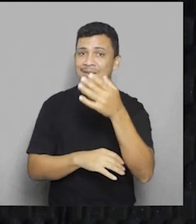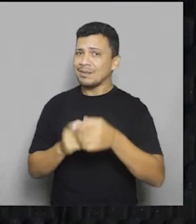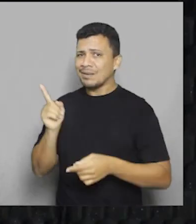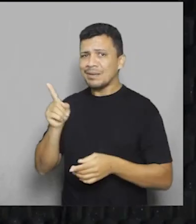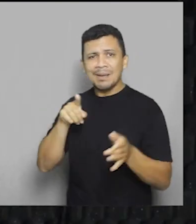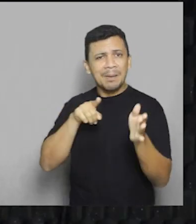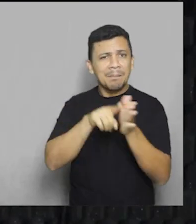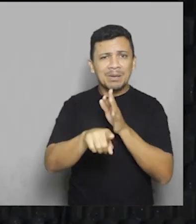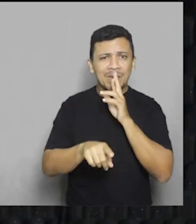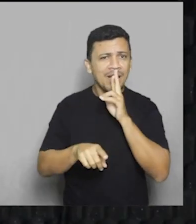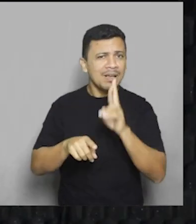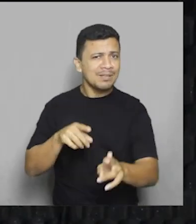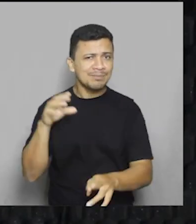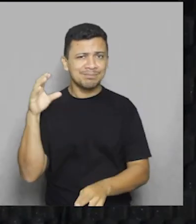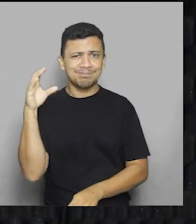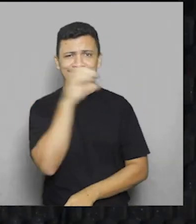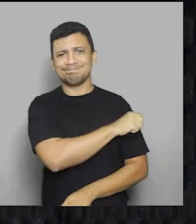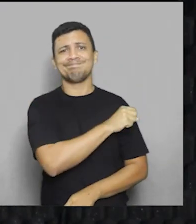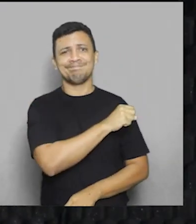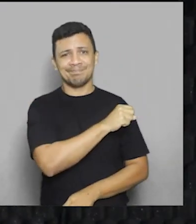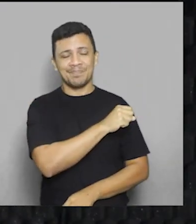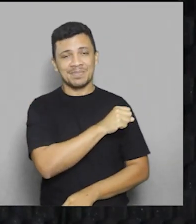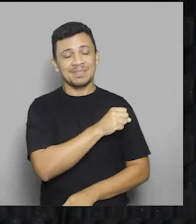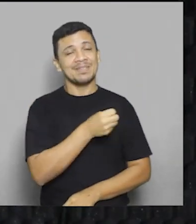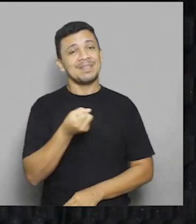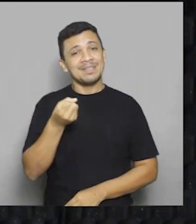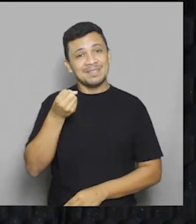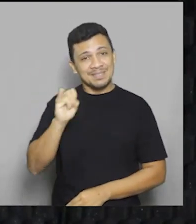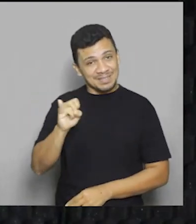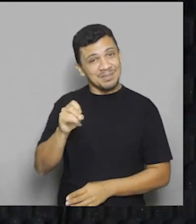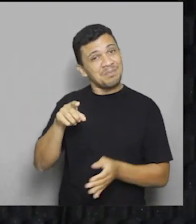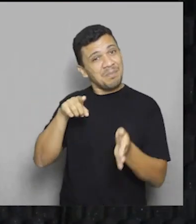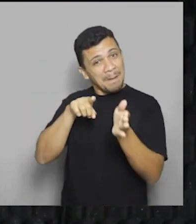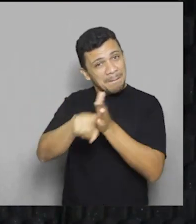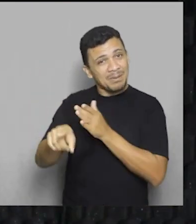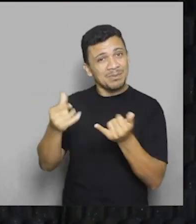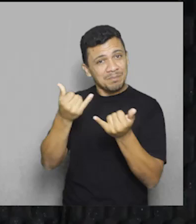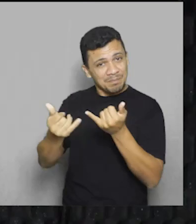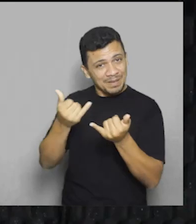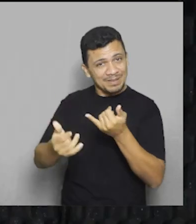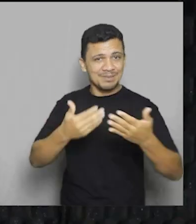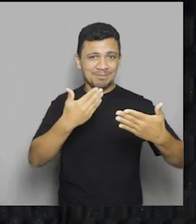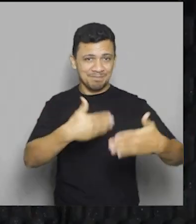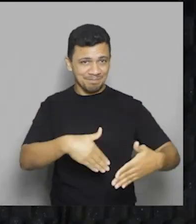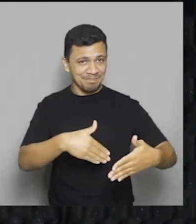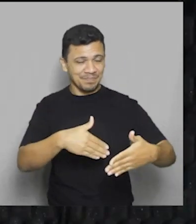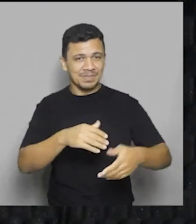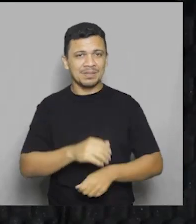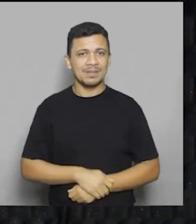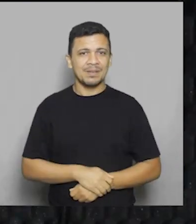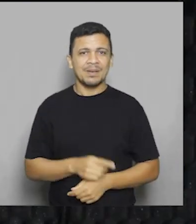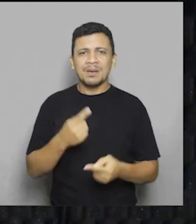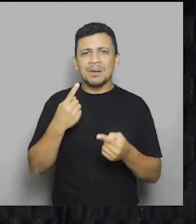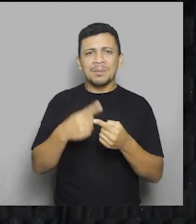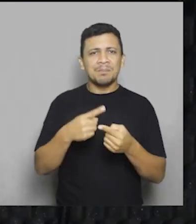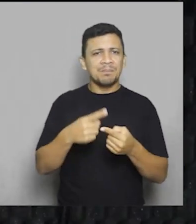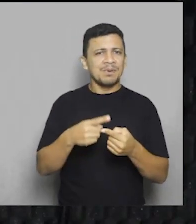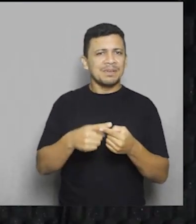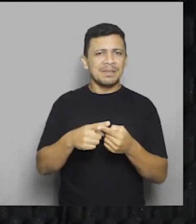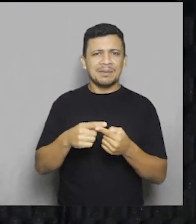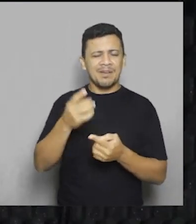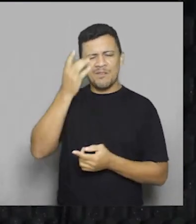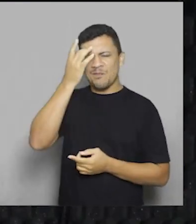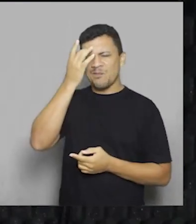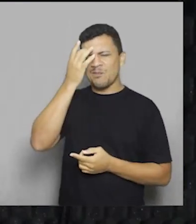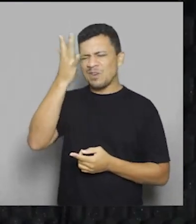tempo para resolver, tá, se vier uma questão desse tipo na prova. Por quê? Ela está bem fácil,